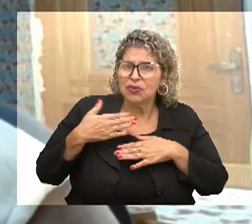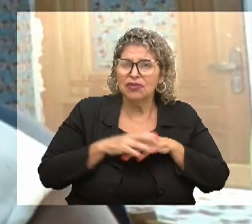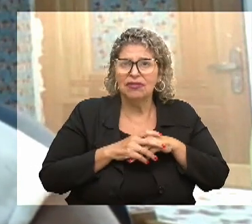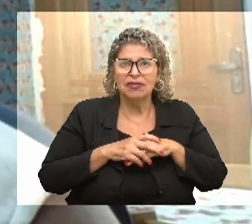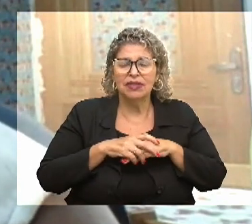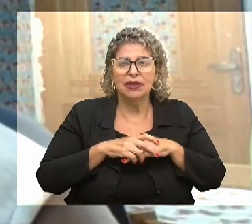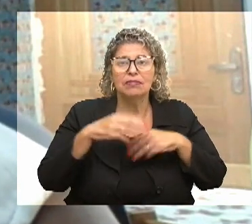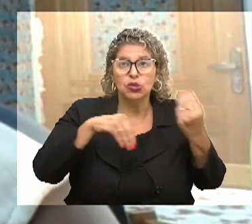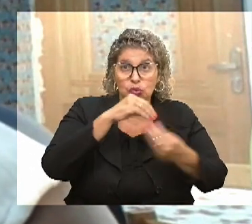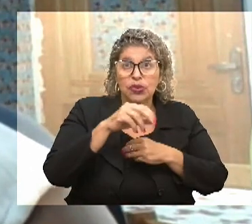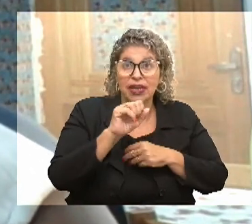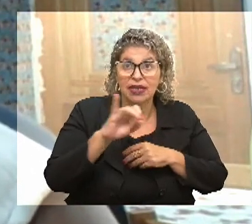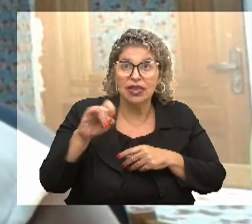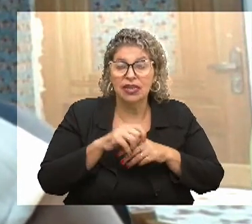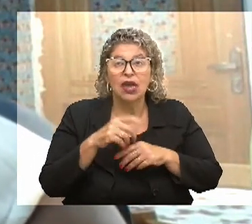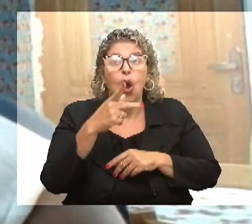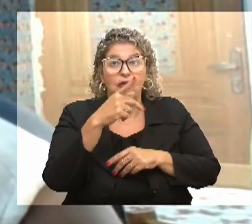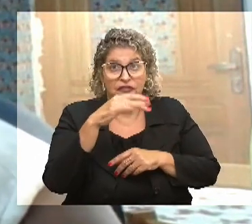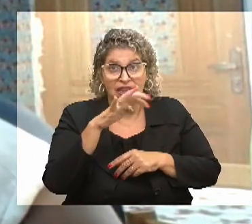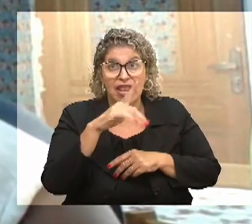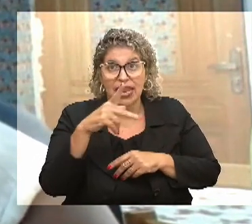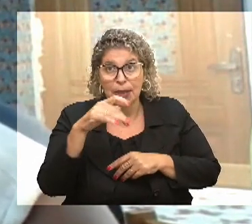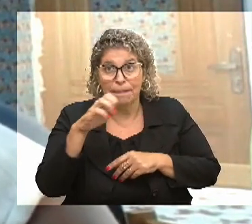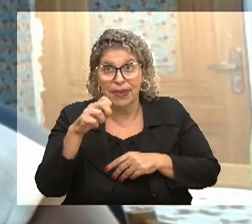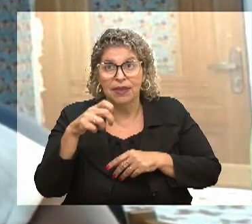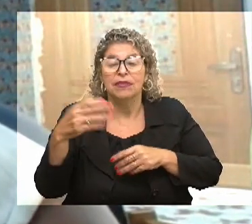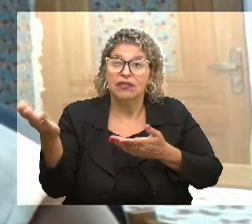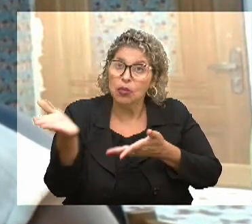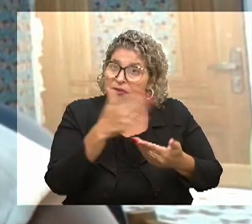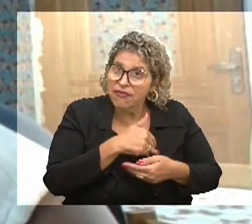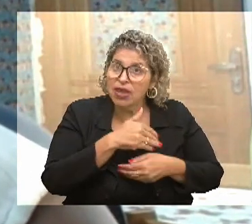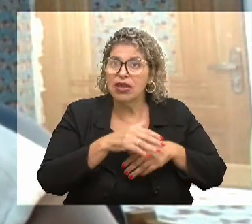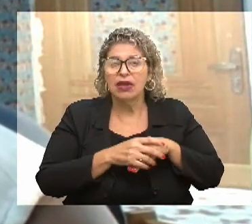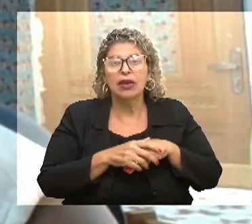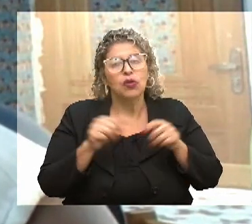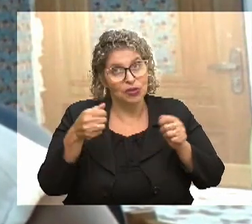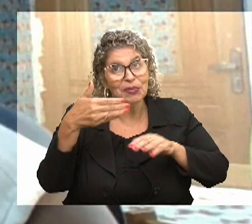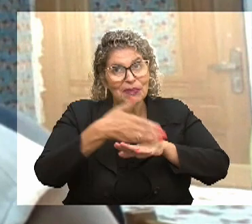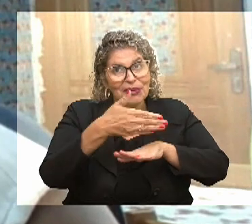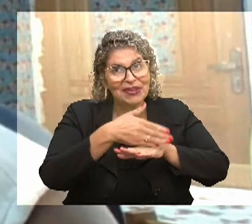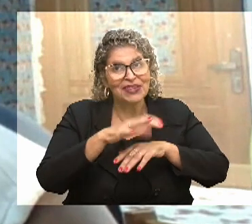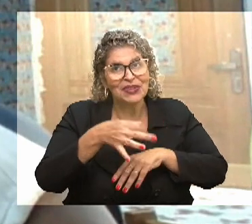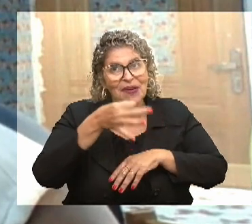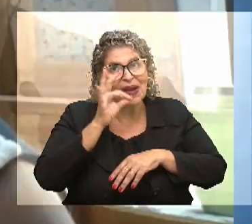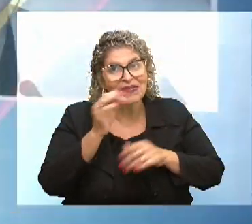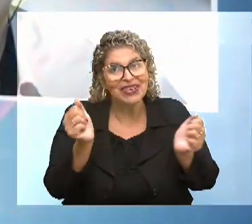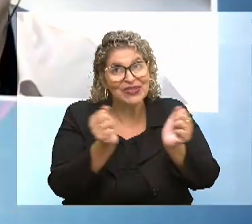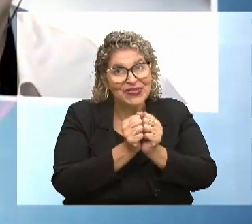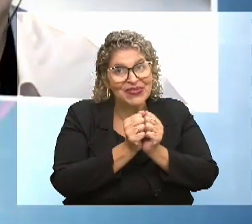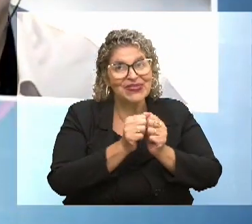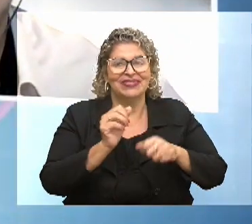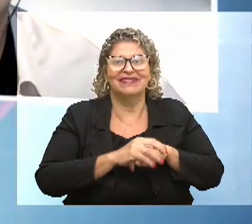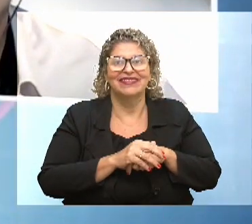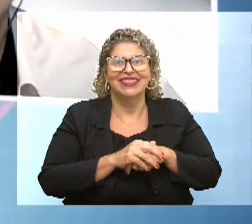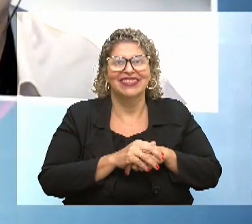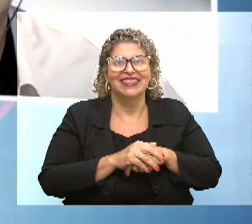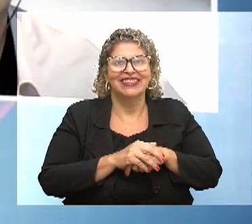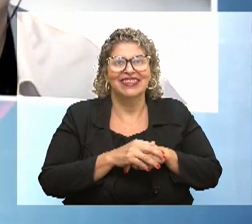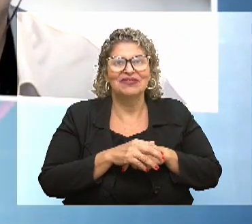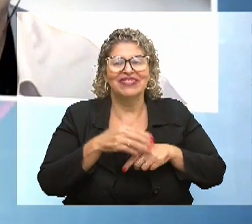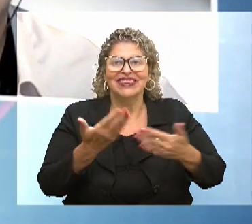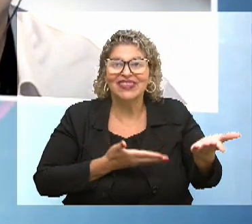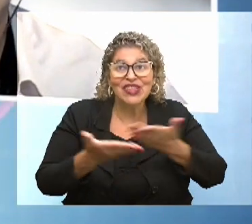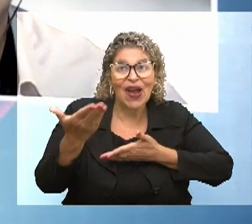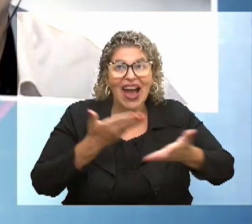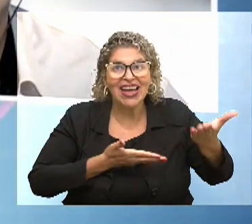onde o Felipe estava indo ao trabalho dele. Deixo o convite, Felipe, para ti, quando tu puder vir aqui tomar um cafezinho comigo. Quem sabe nós fazemos um